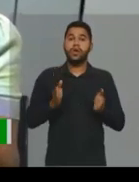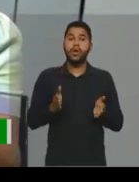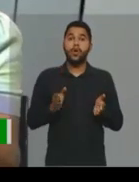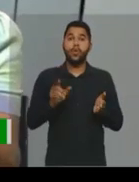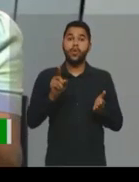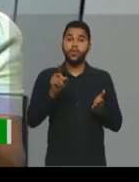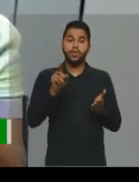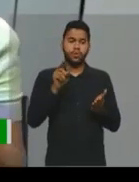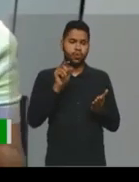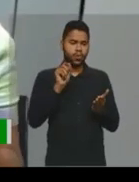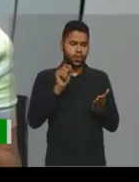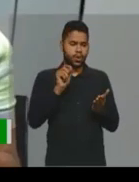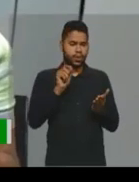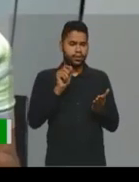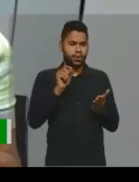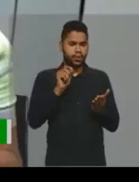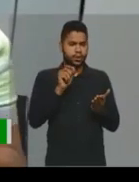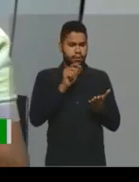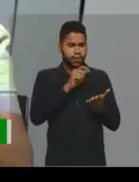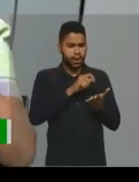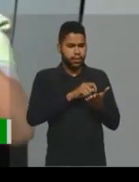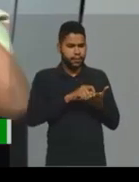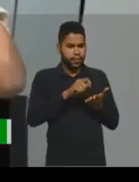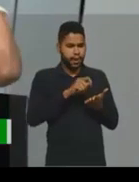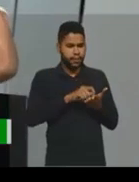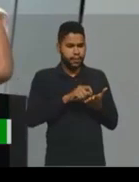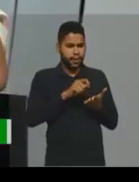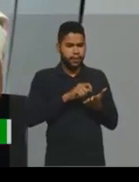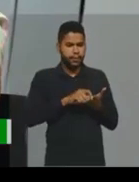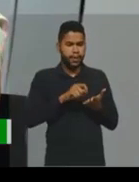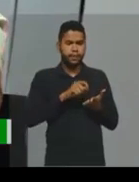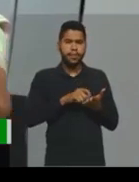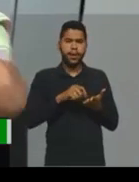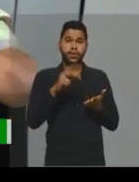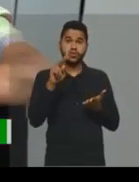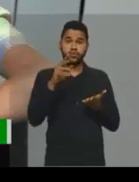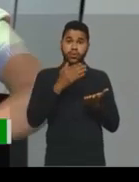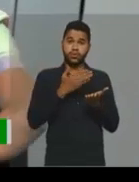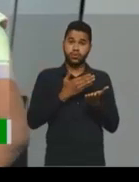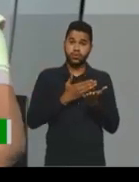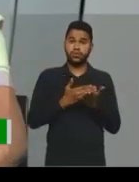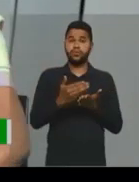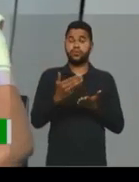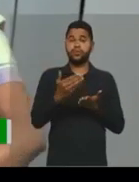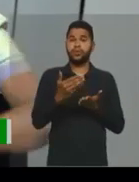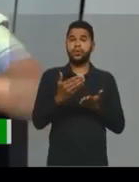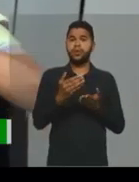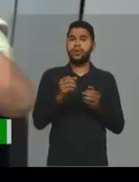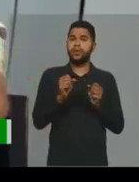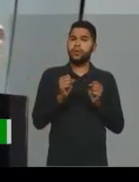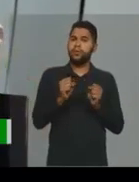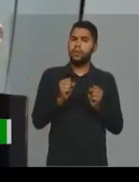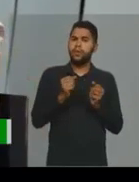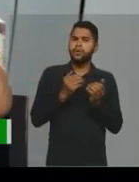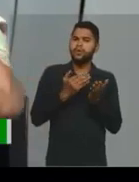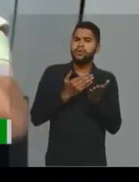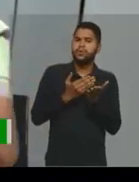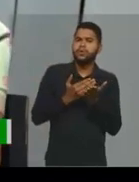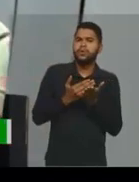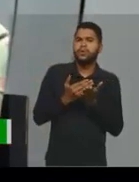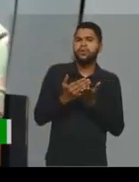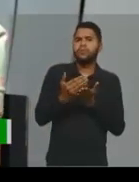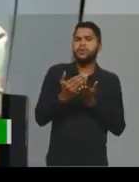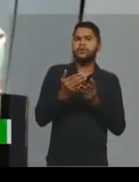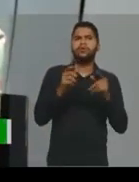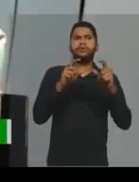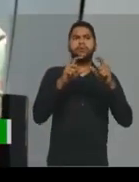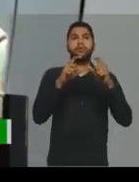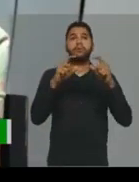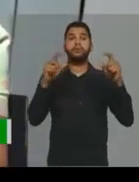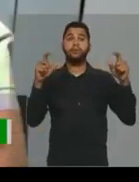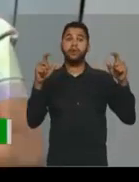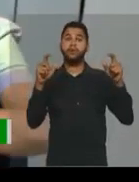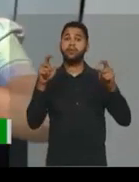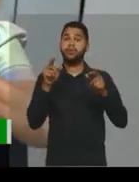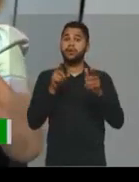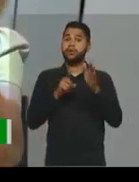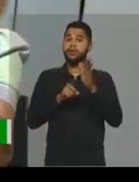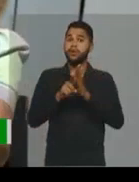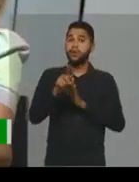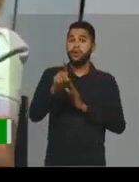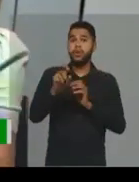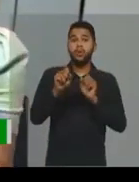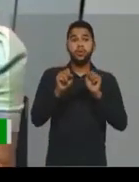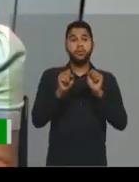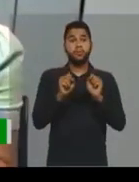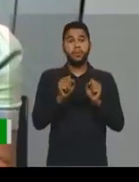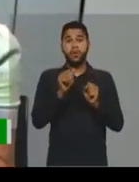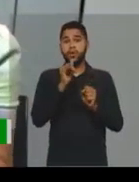onde você vai fechar. Lá na sua introdução, você pode começar com uma frase interrogativa ou